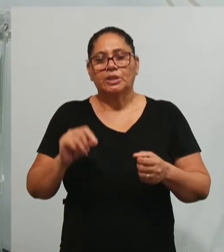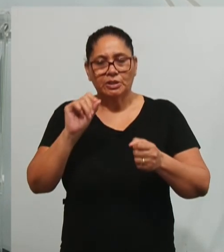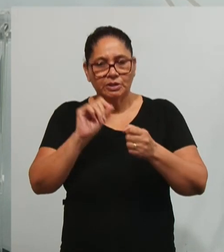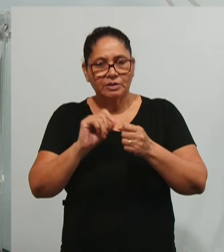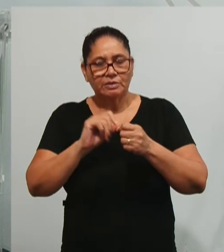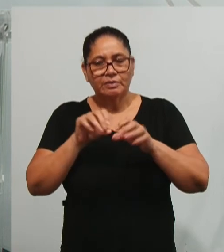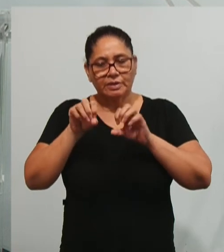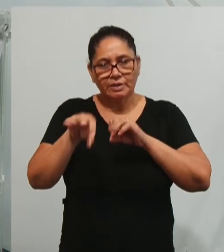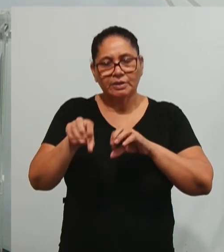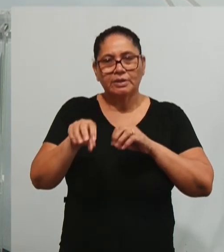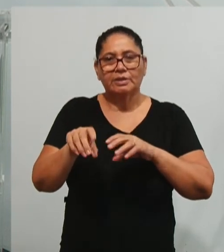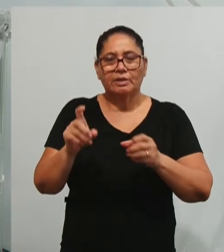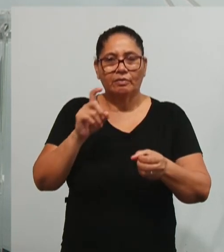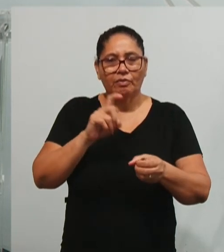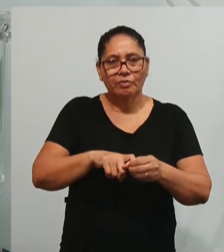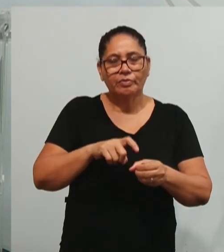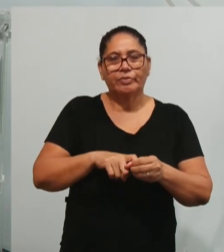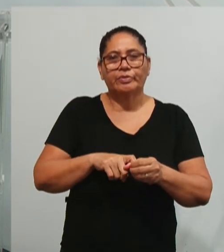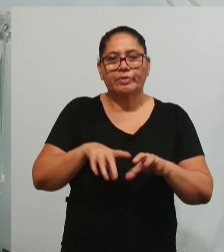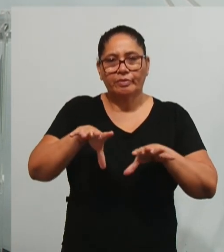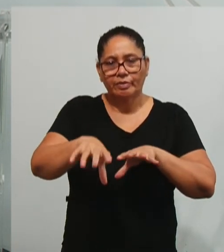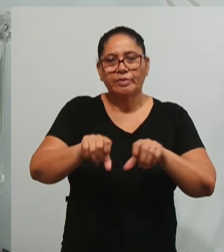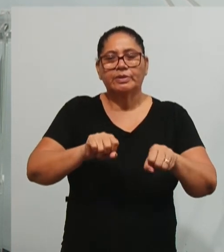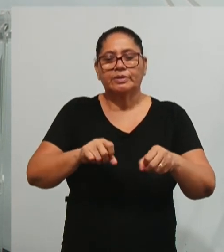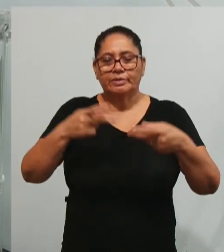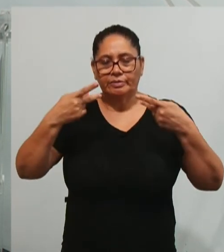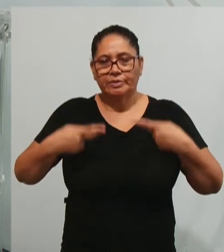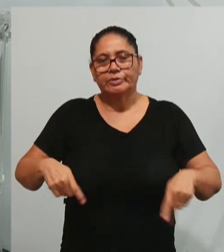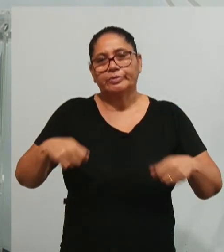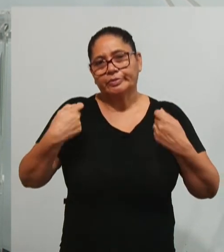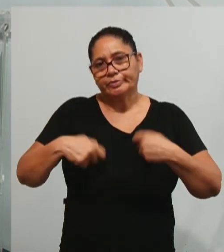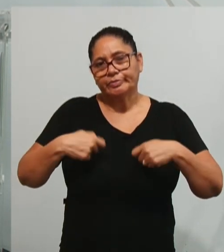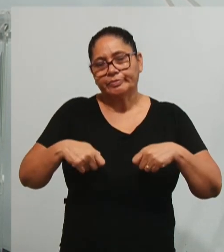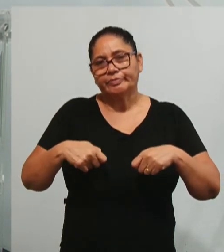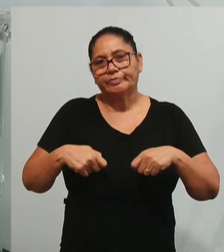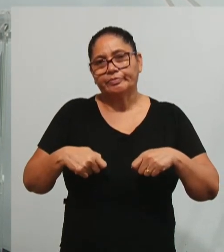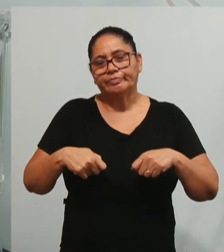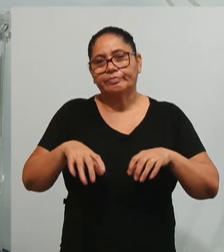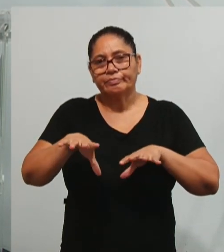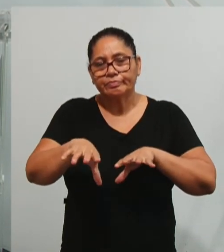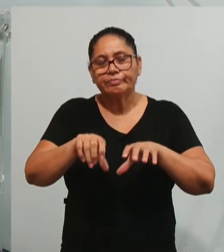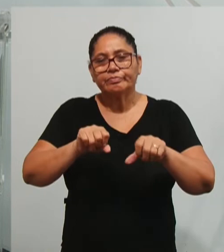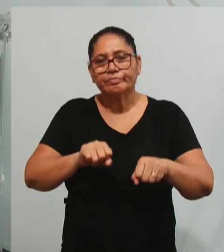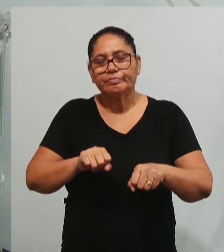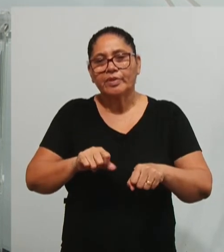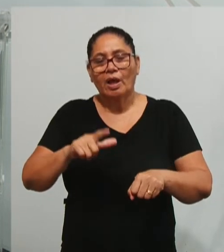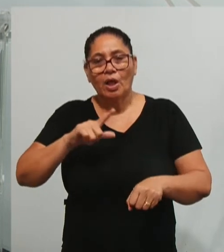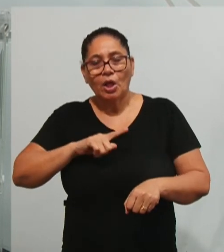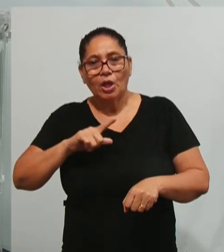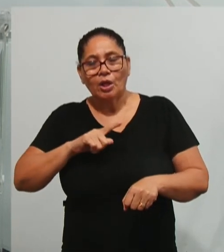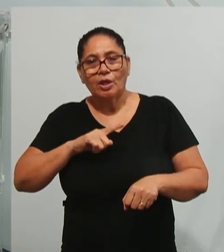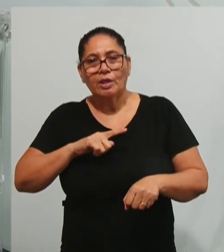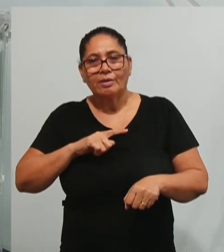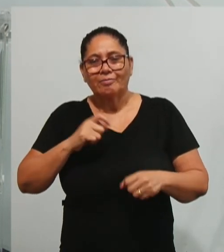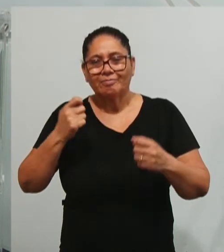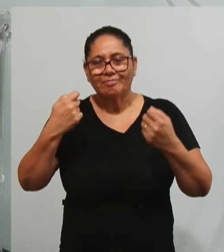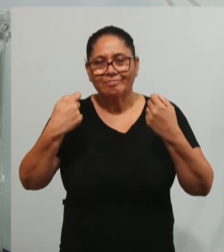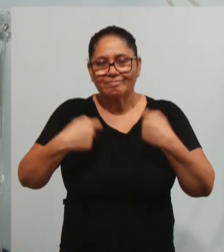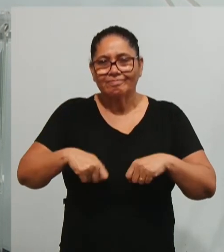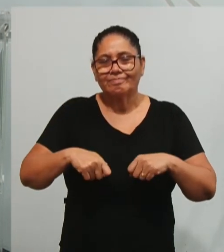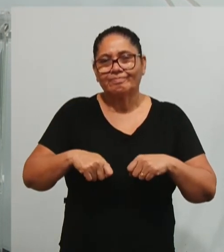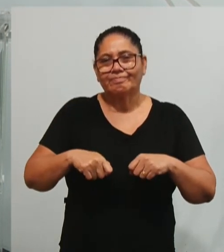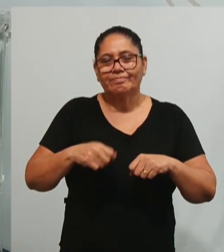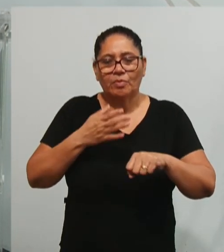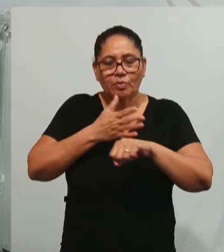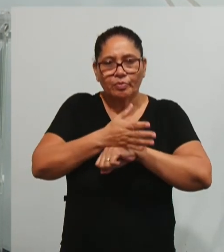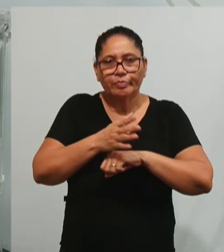uma educação voltada para a formação das pessoas que precisam, para a formação das pessoas que têm a necessidade de acesso